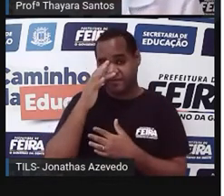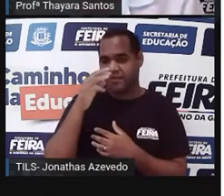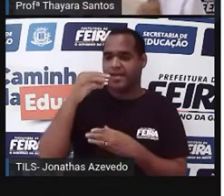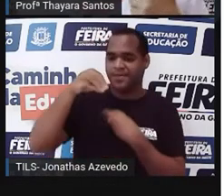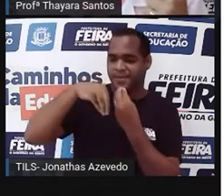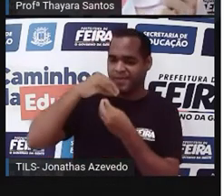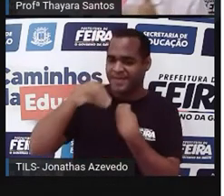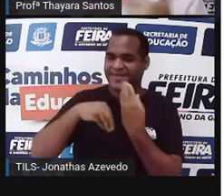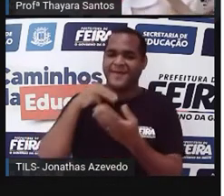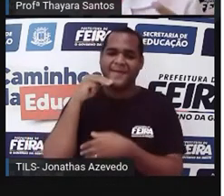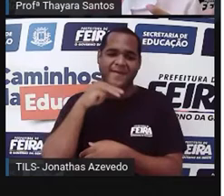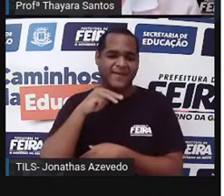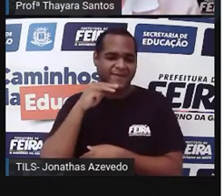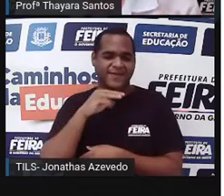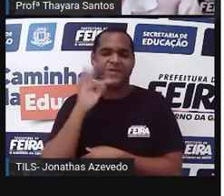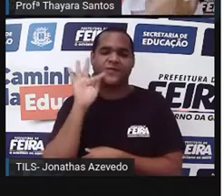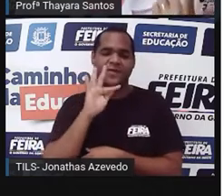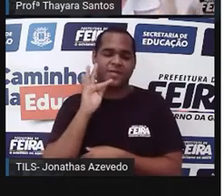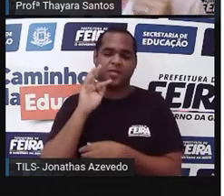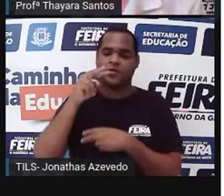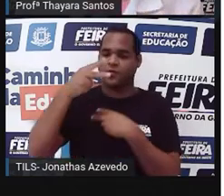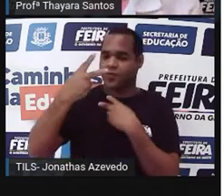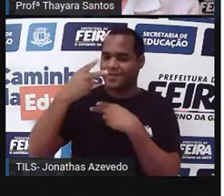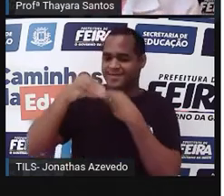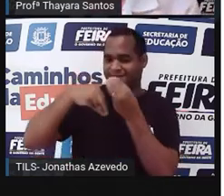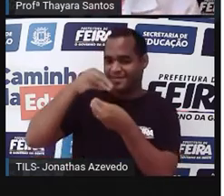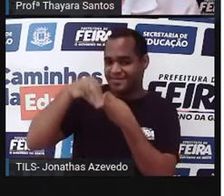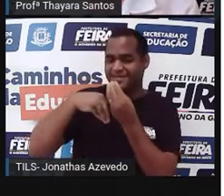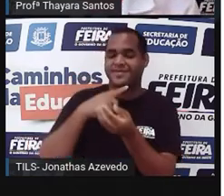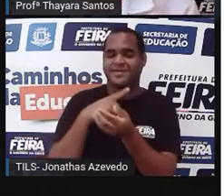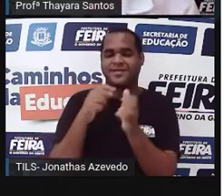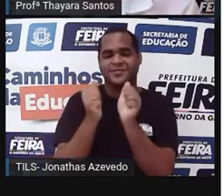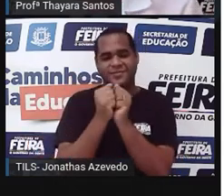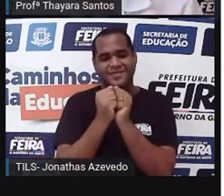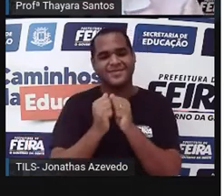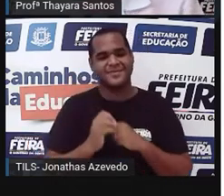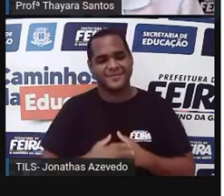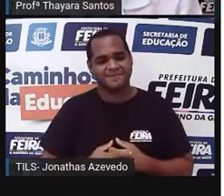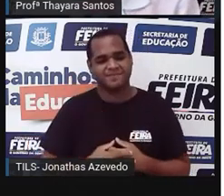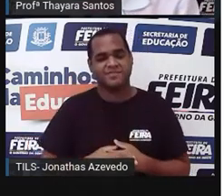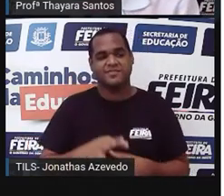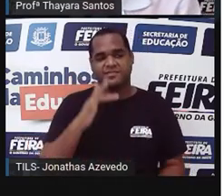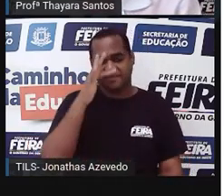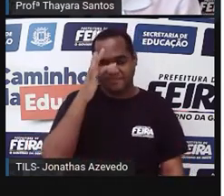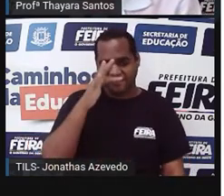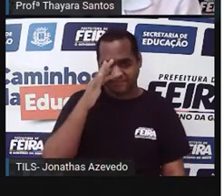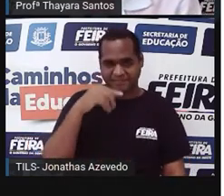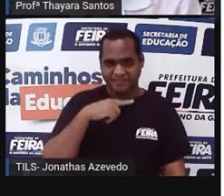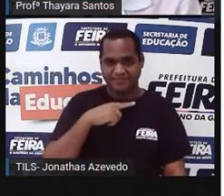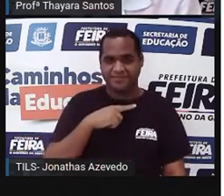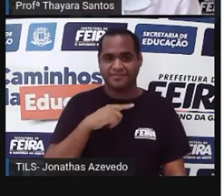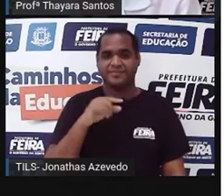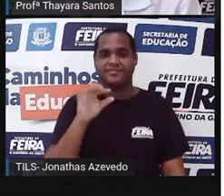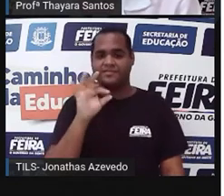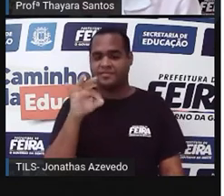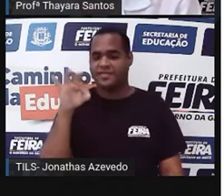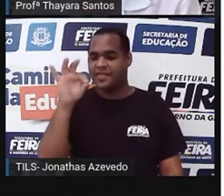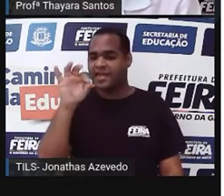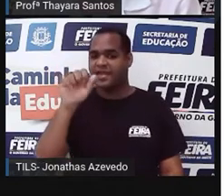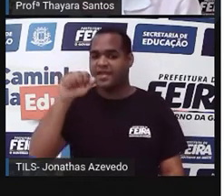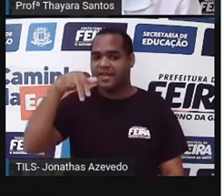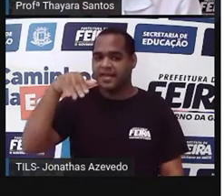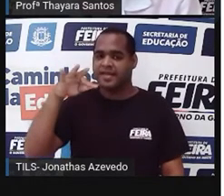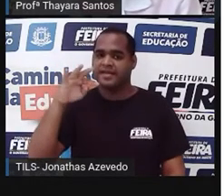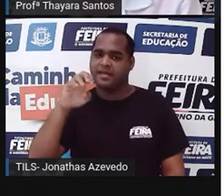hermafrodita, porque ela tem os dois tipos de estrutura, masculina e feminina. Então, essa flor aqui tem a antera, que é